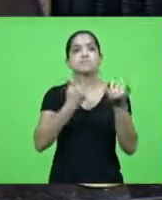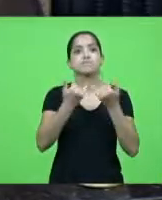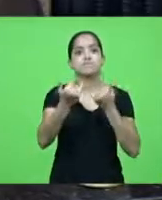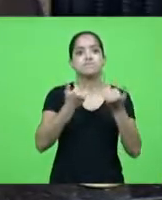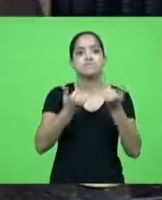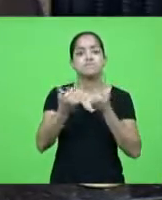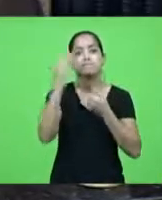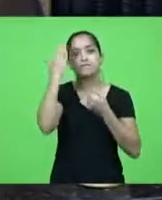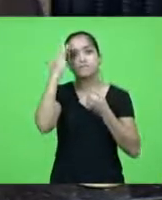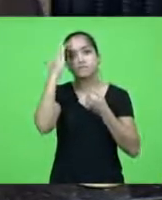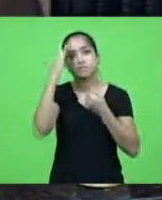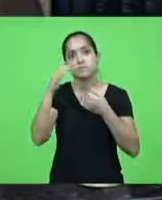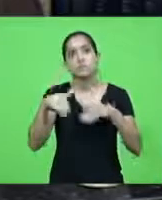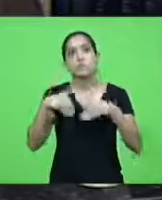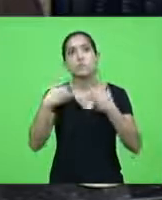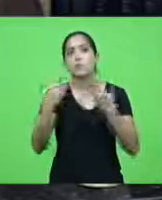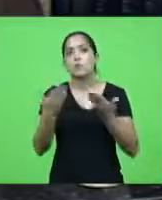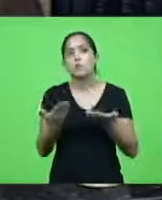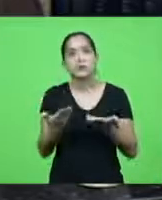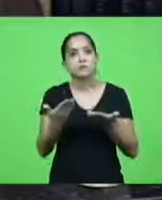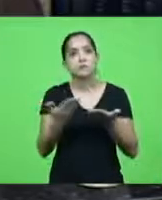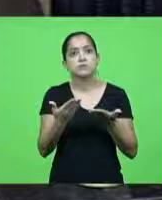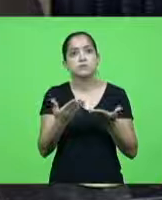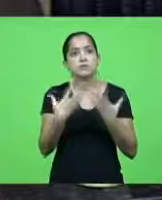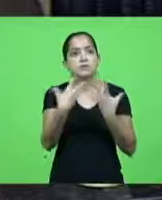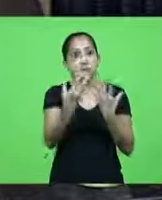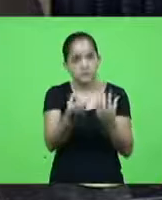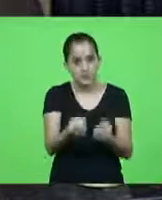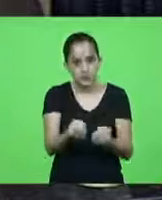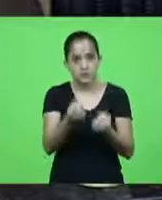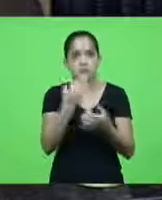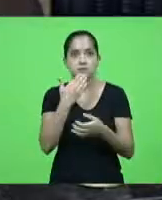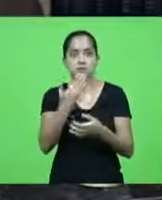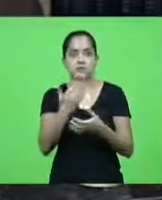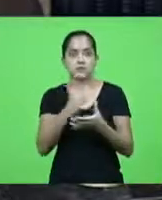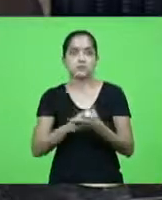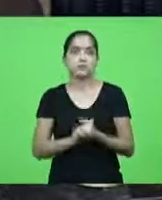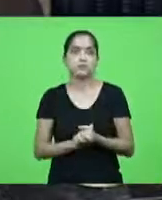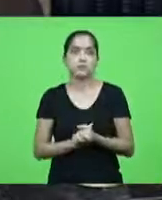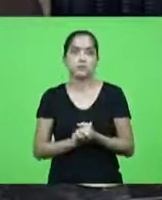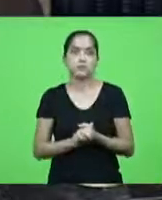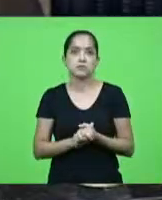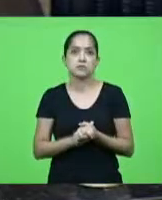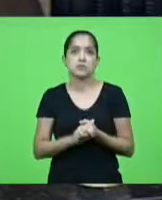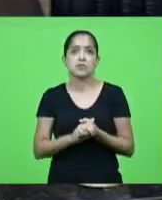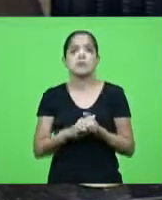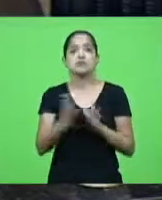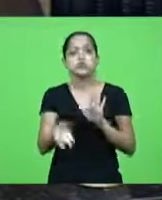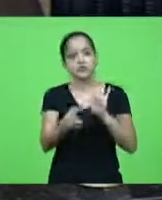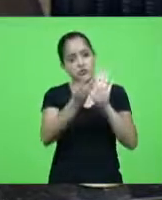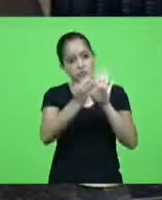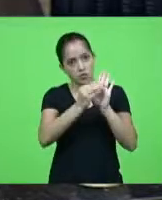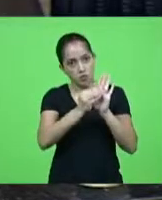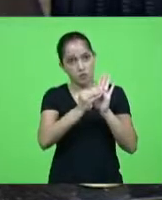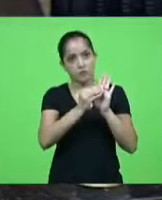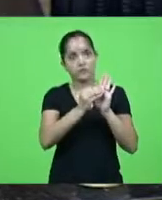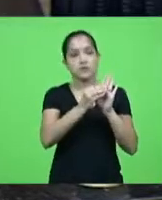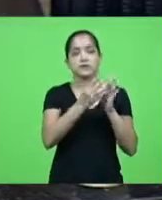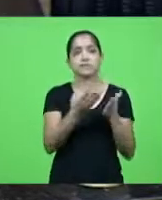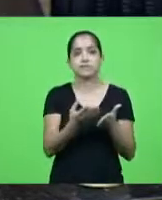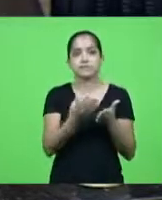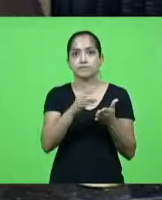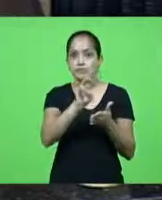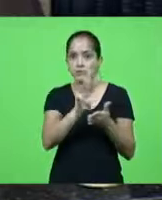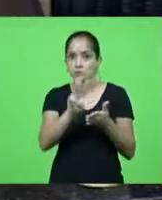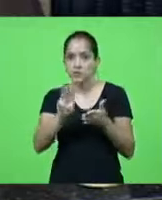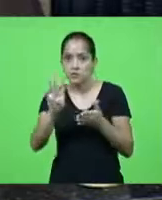entender quando que vão atender esse pedido de retomar, colocar outra vez de volta no sistema esses processos que